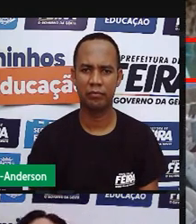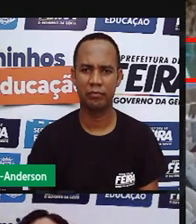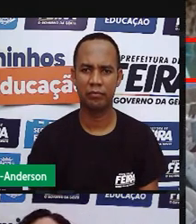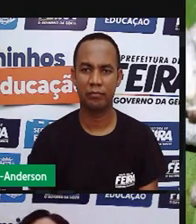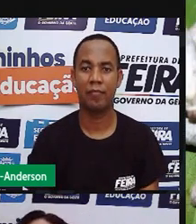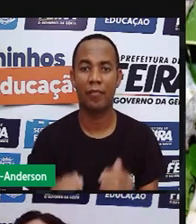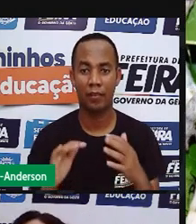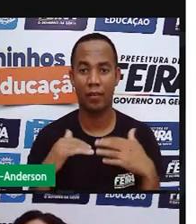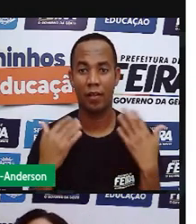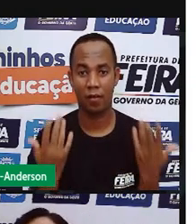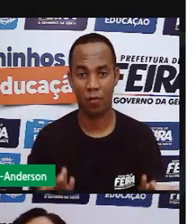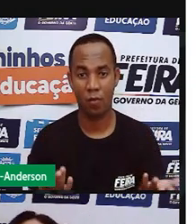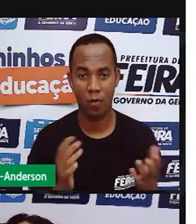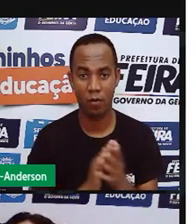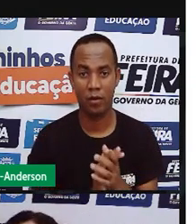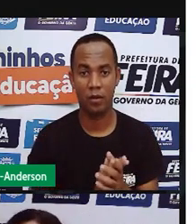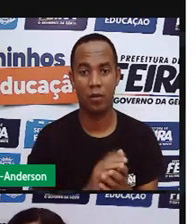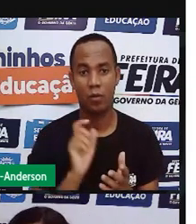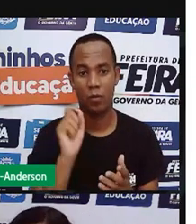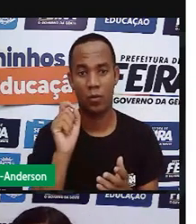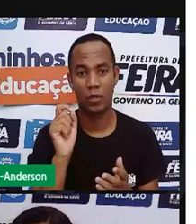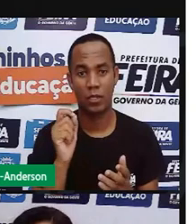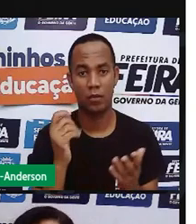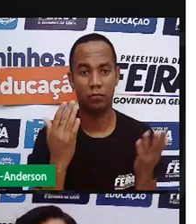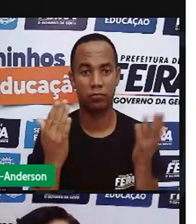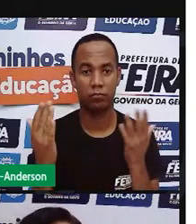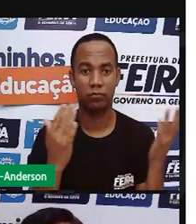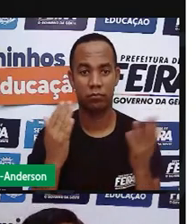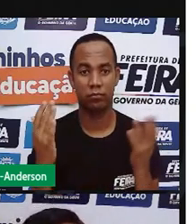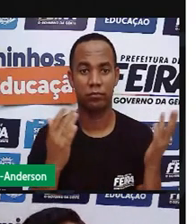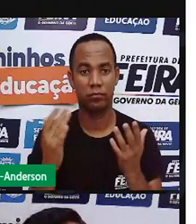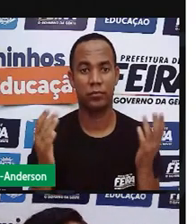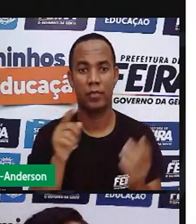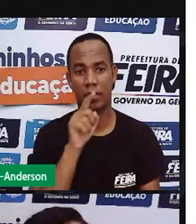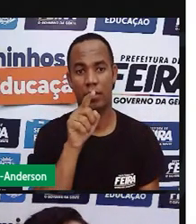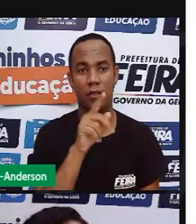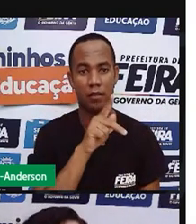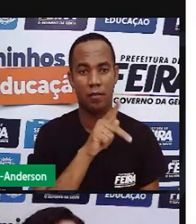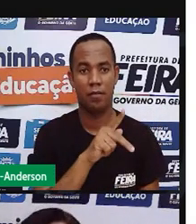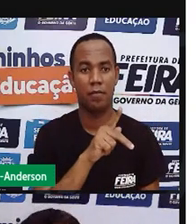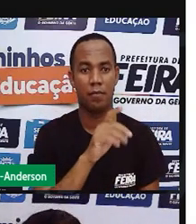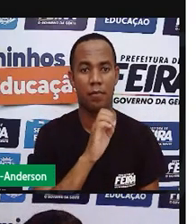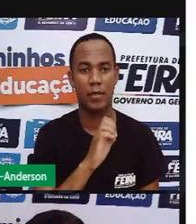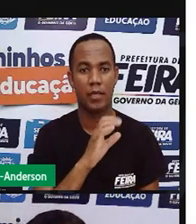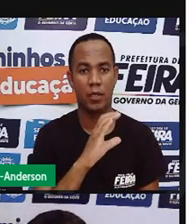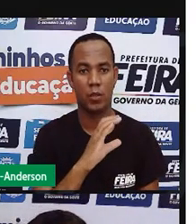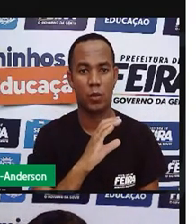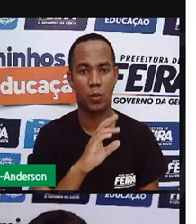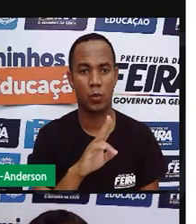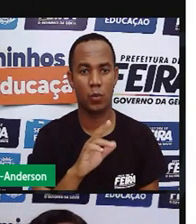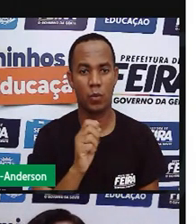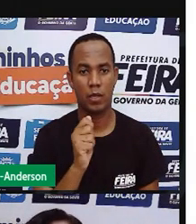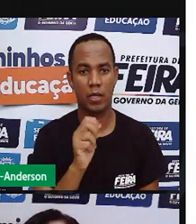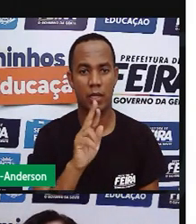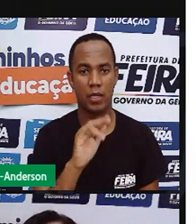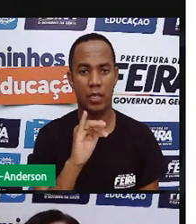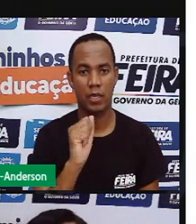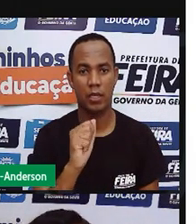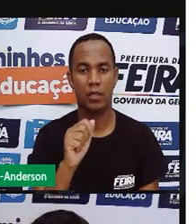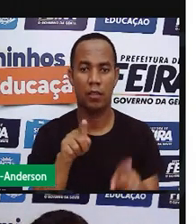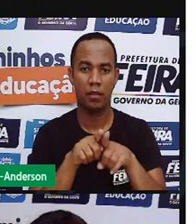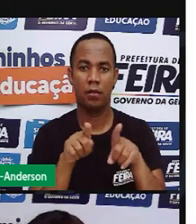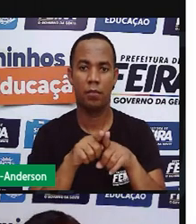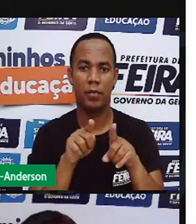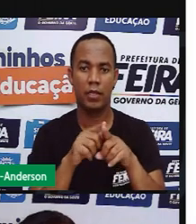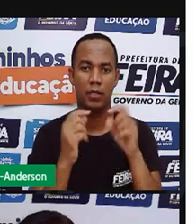Agora, a relação entre a pecuária e a indústria. Gente, tudo isso que a Pró falou agora, ele não fica